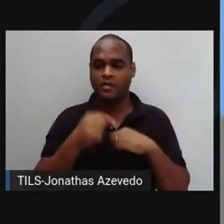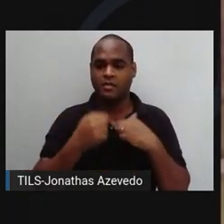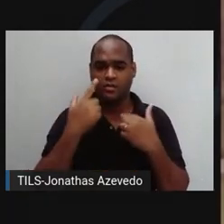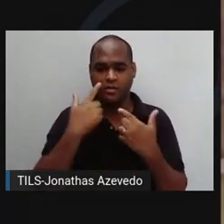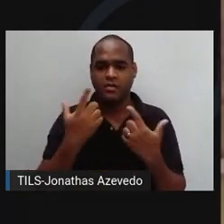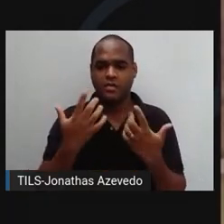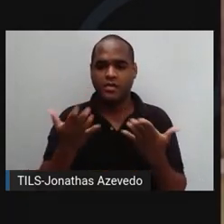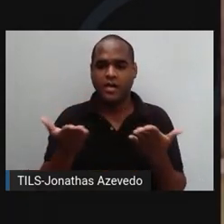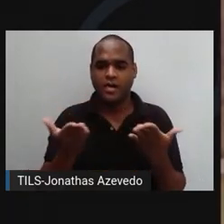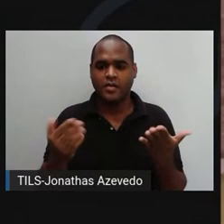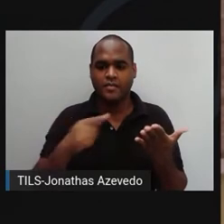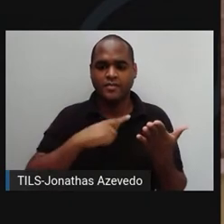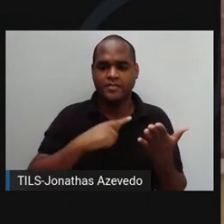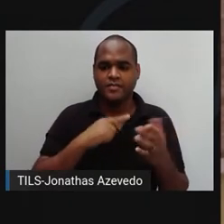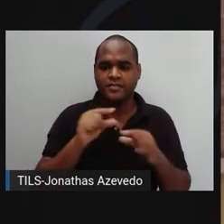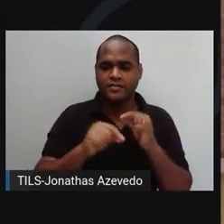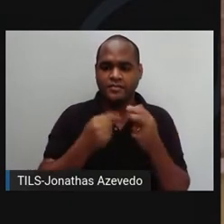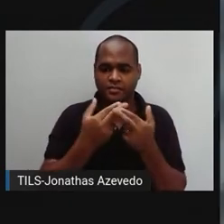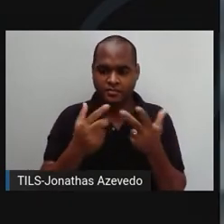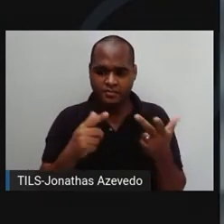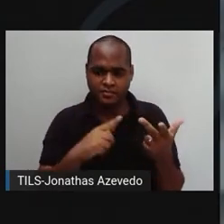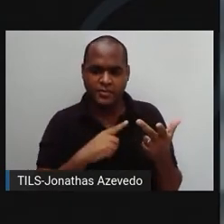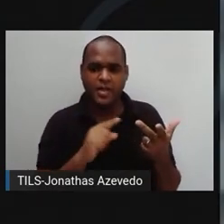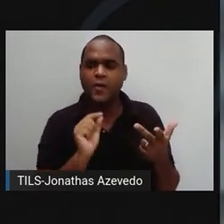Island tem razão para a esperança.